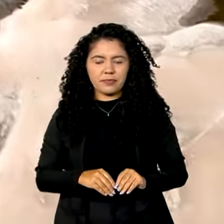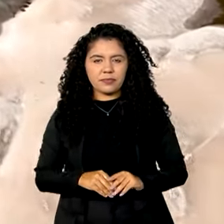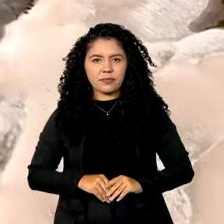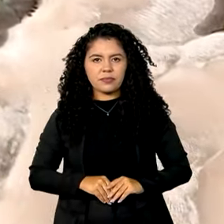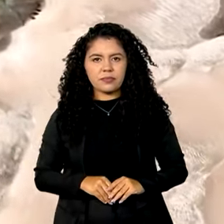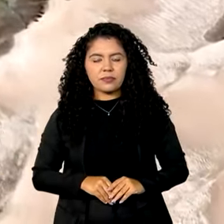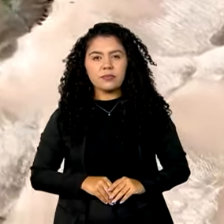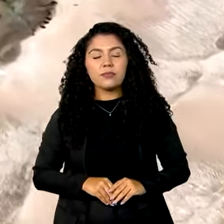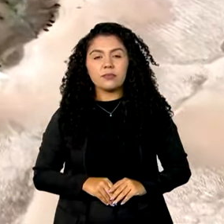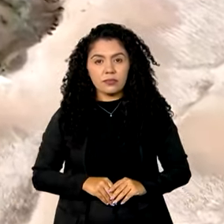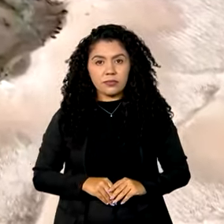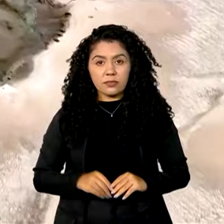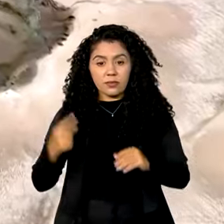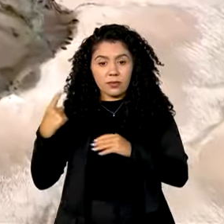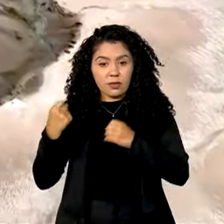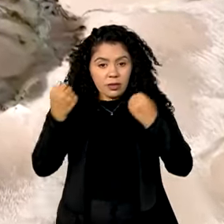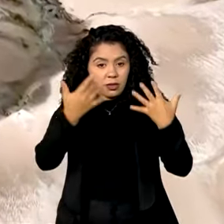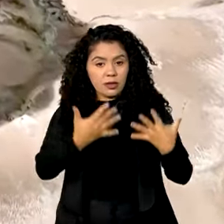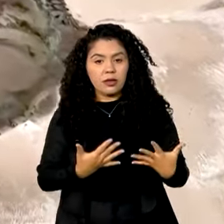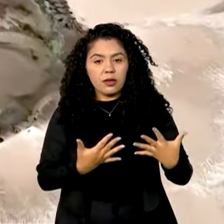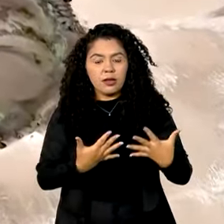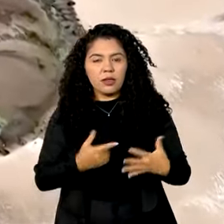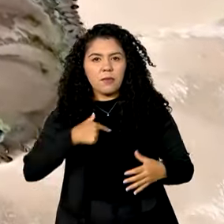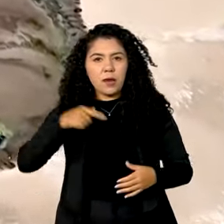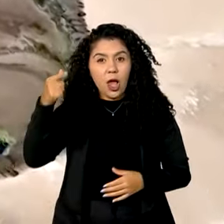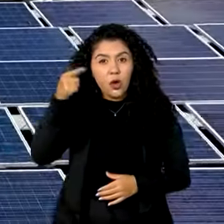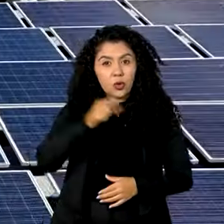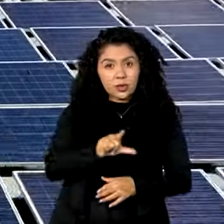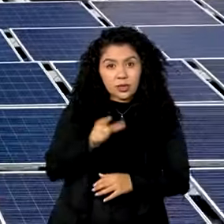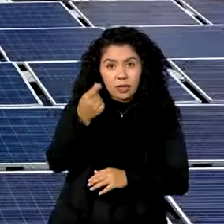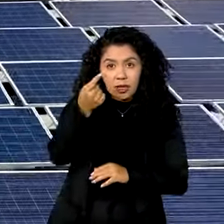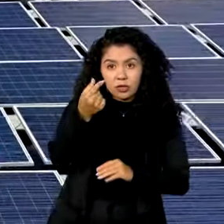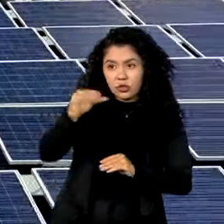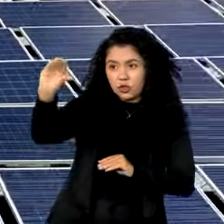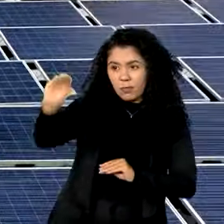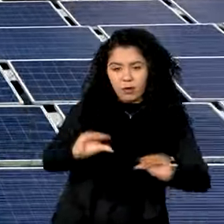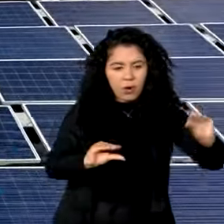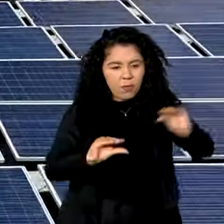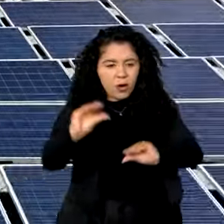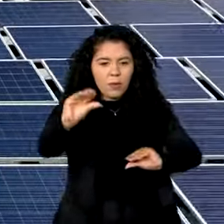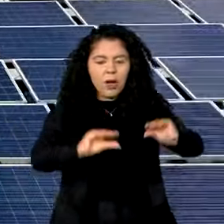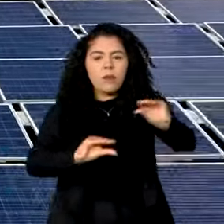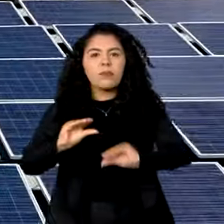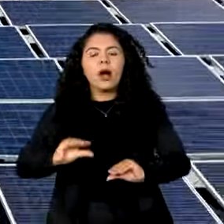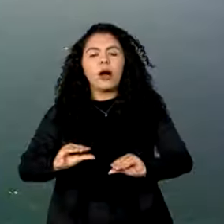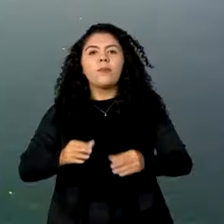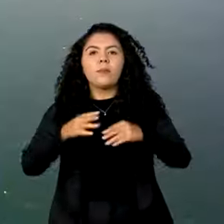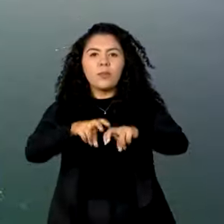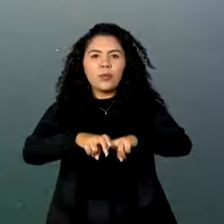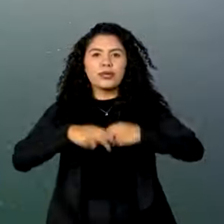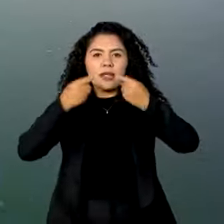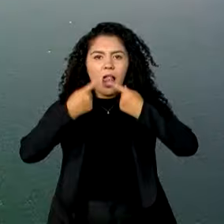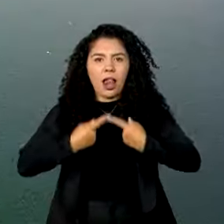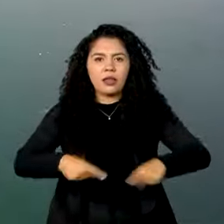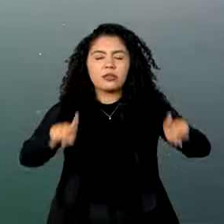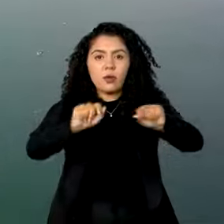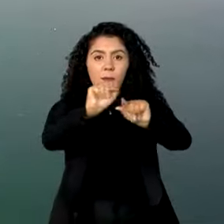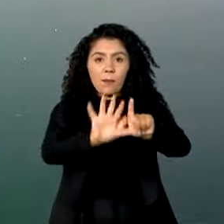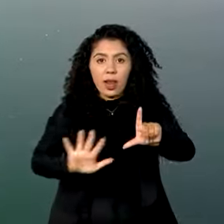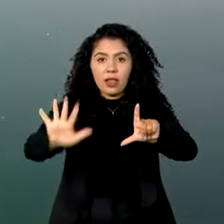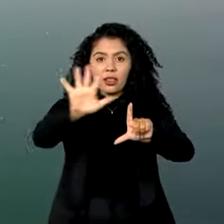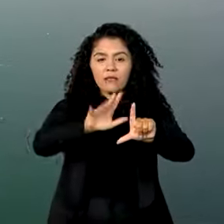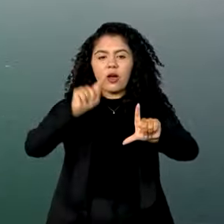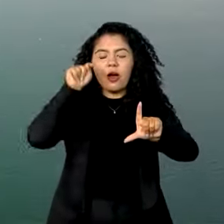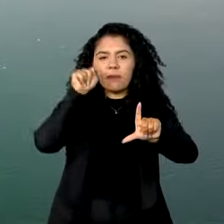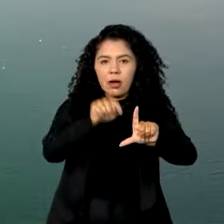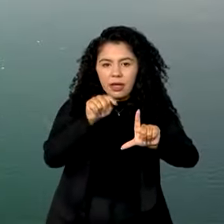E para atrair esses investimentos, a Força Tarefa lançou a Plataforma Brasil de Investimentos